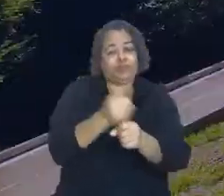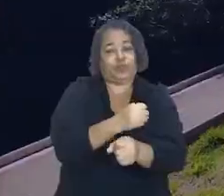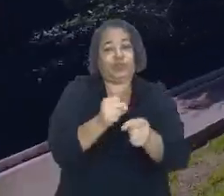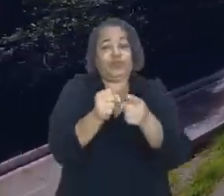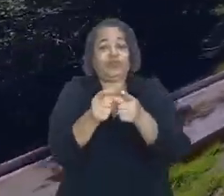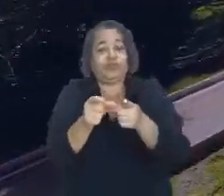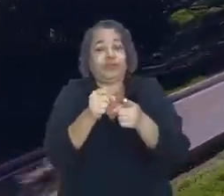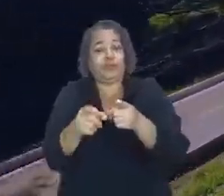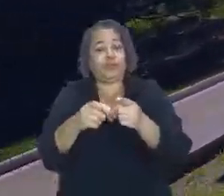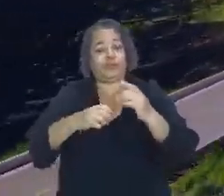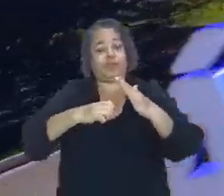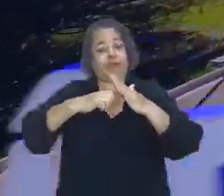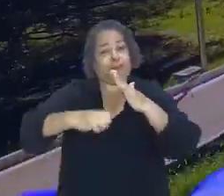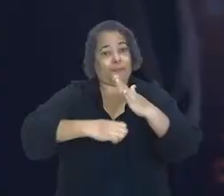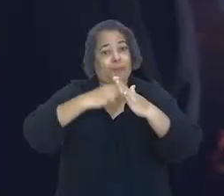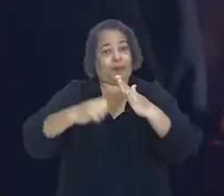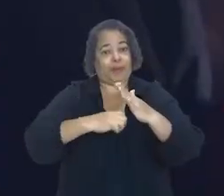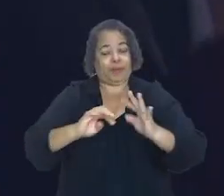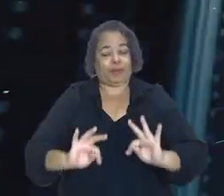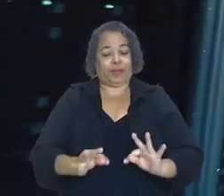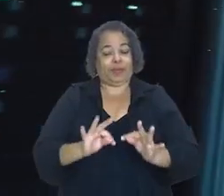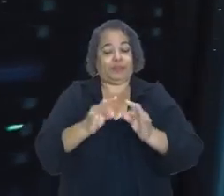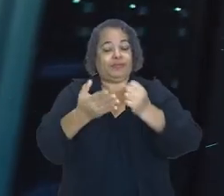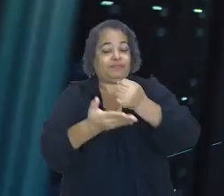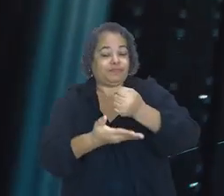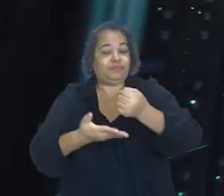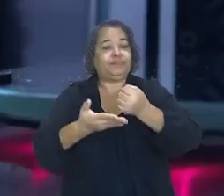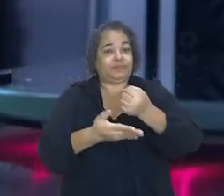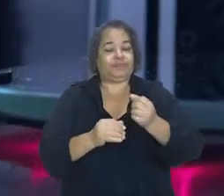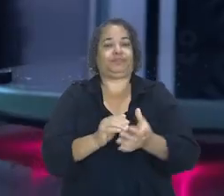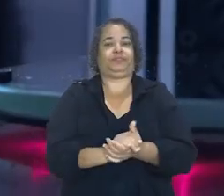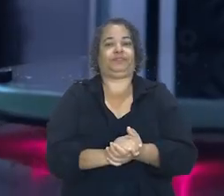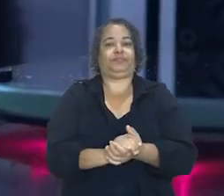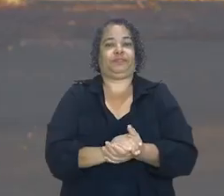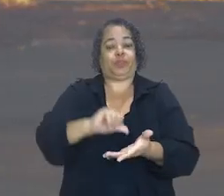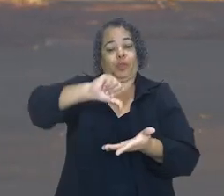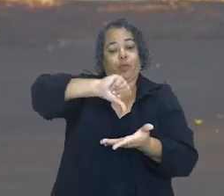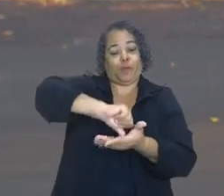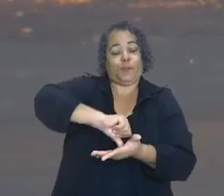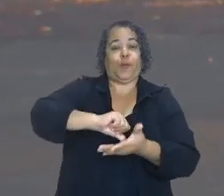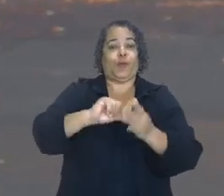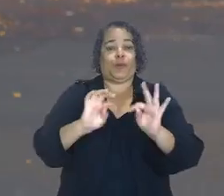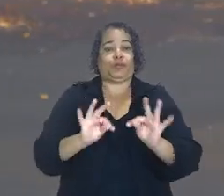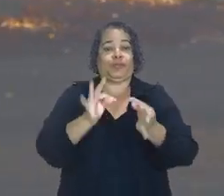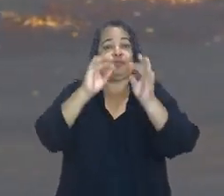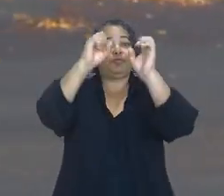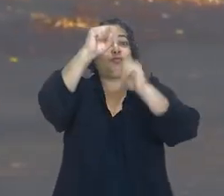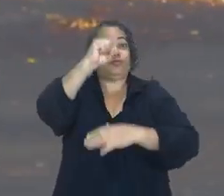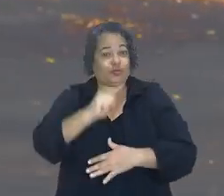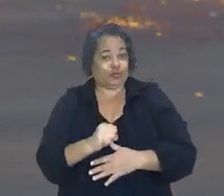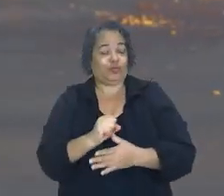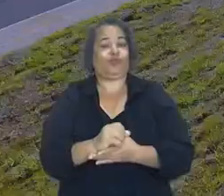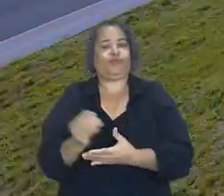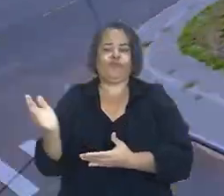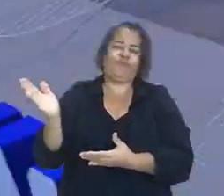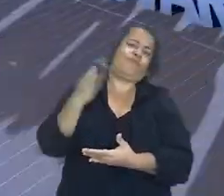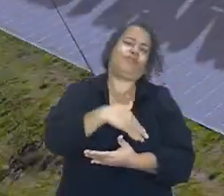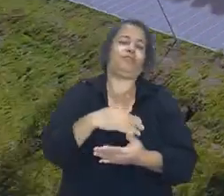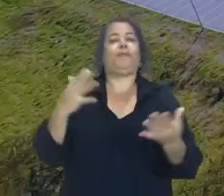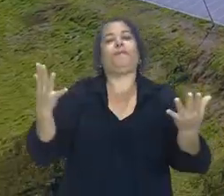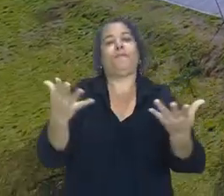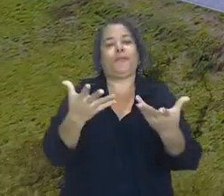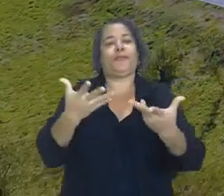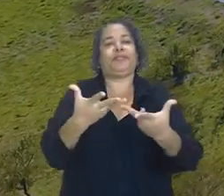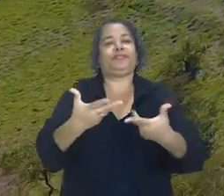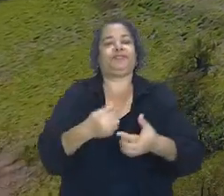para investidores construirem para locação a empresas de base tecnológica. Venha para o Polo Tecnológico Sul, o melhor